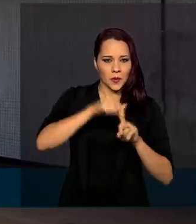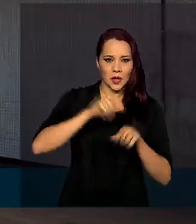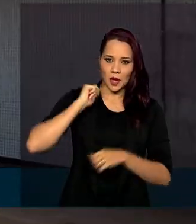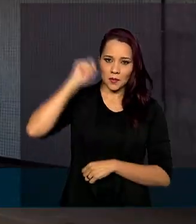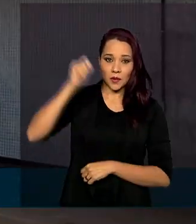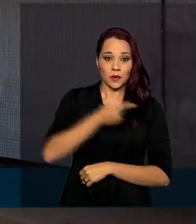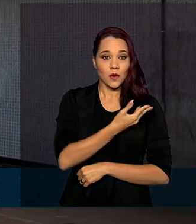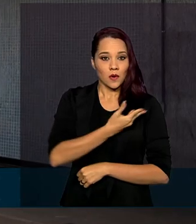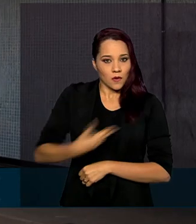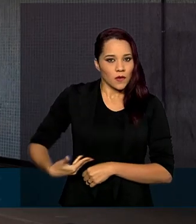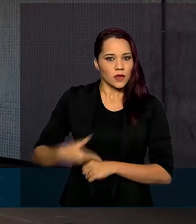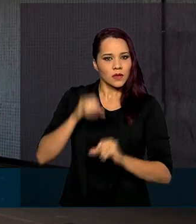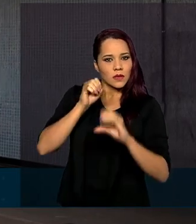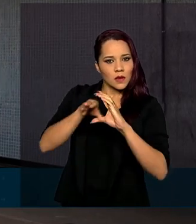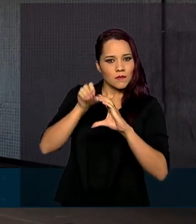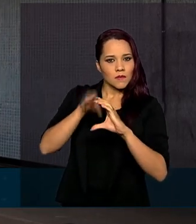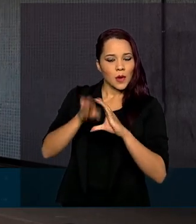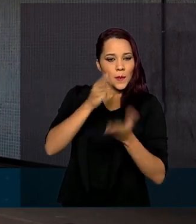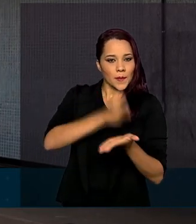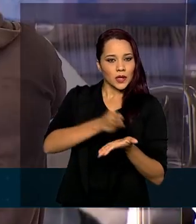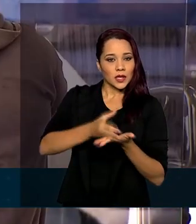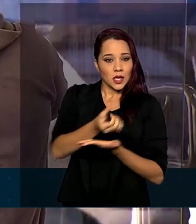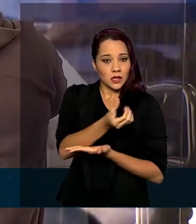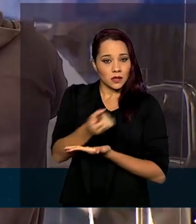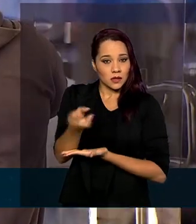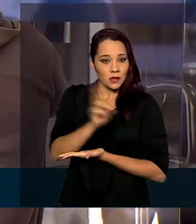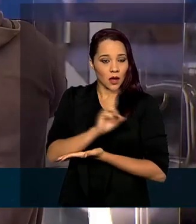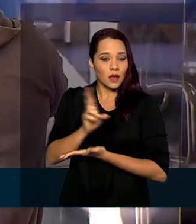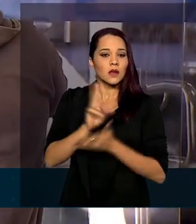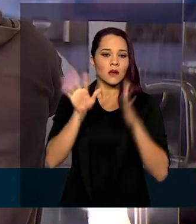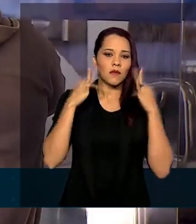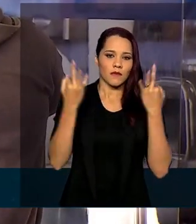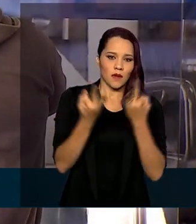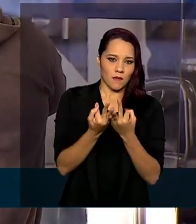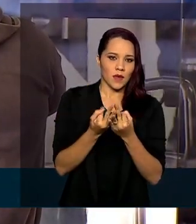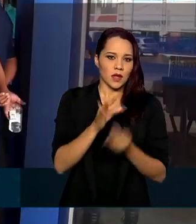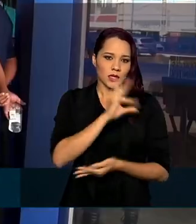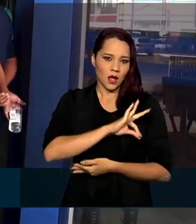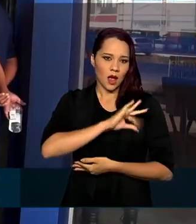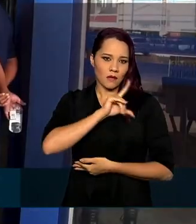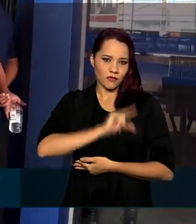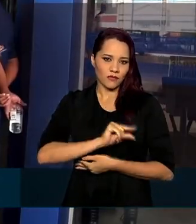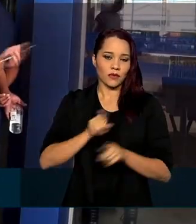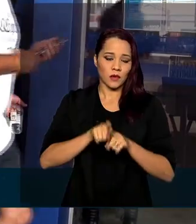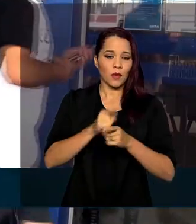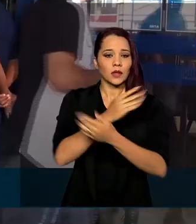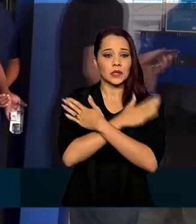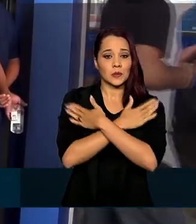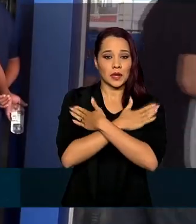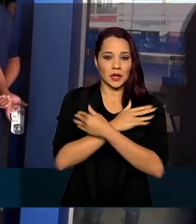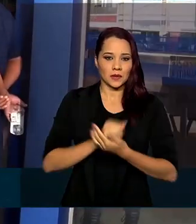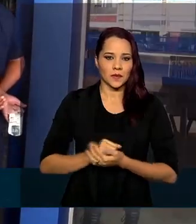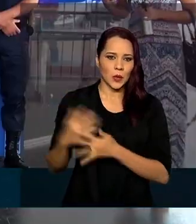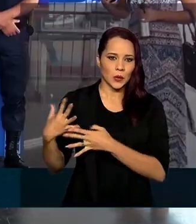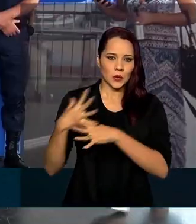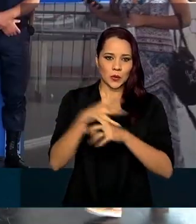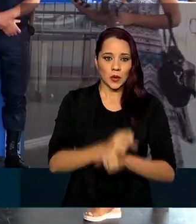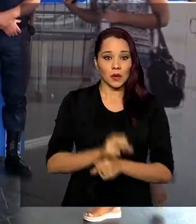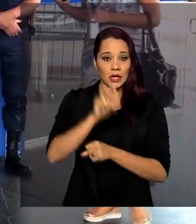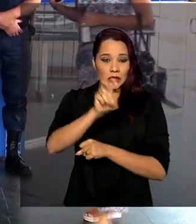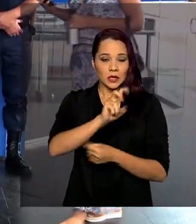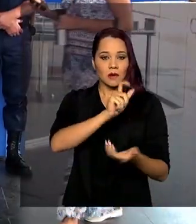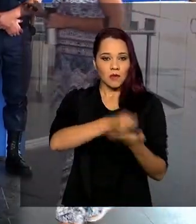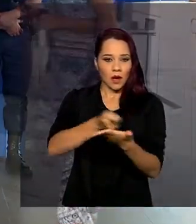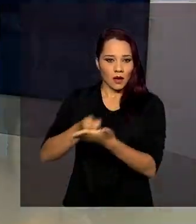o governo vem depositando parcelas de 600 reais para famílias de baixa renda e desempregados. Ao todo, foram cinco